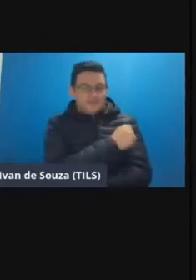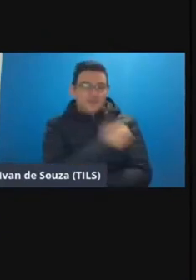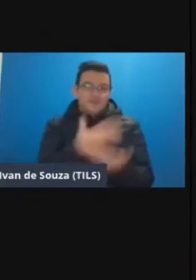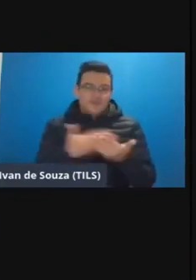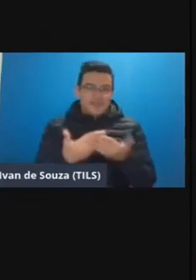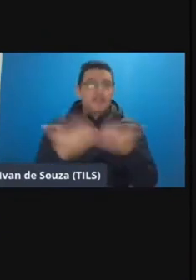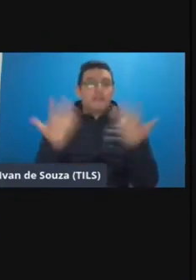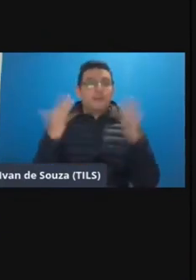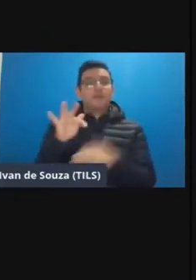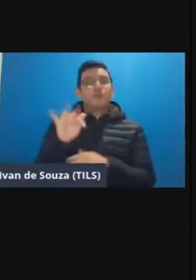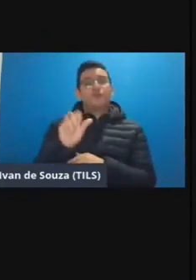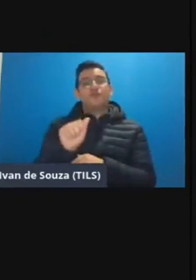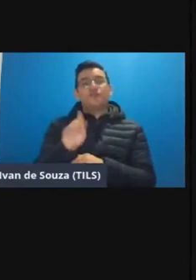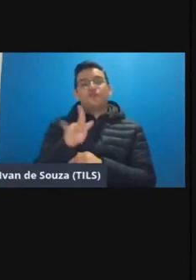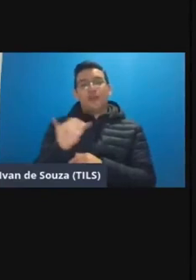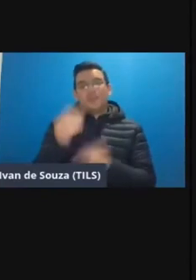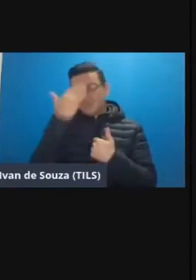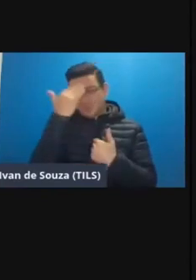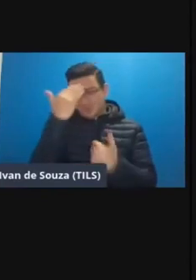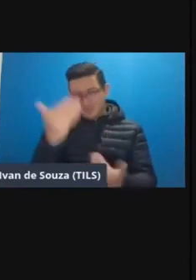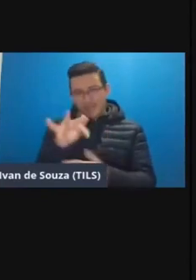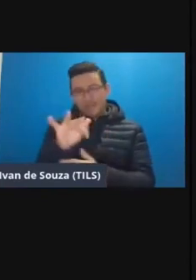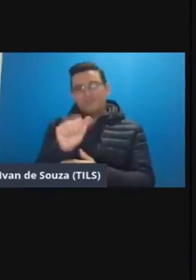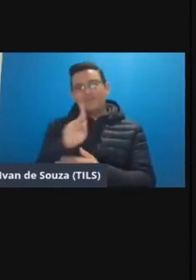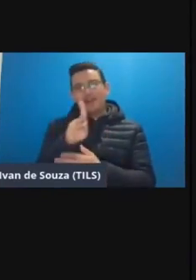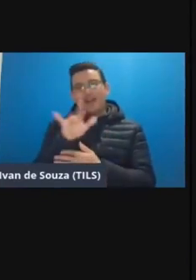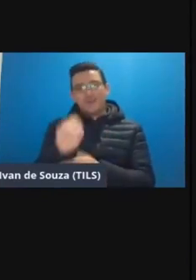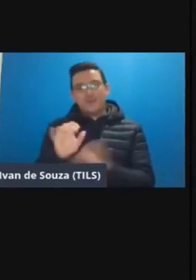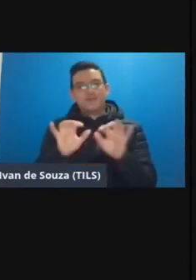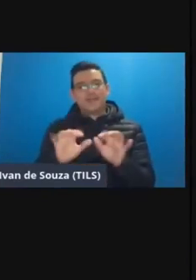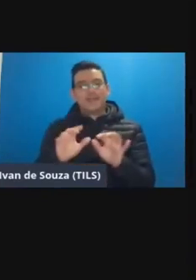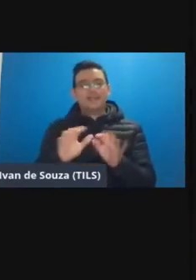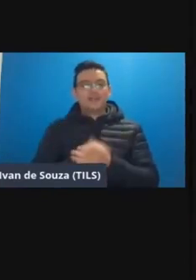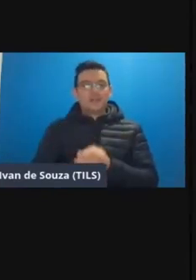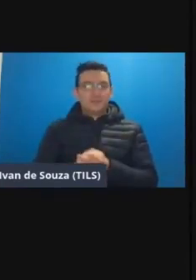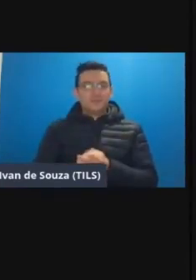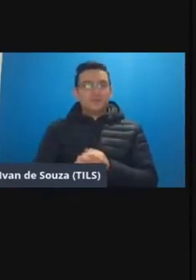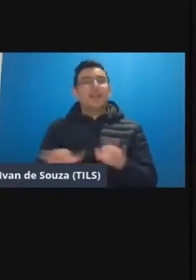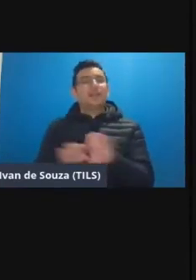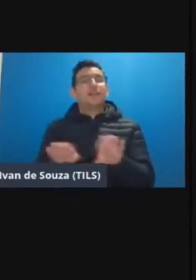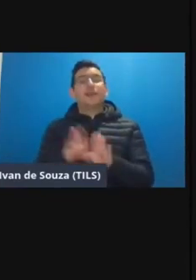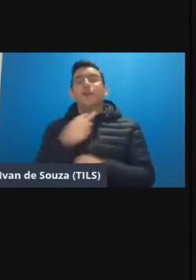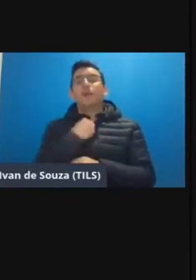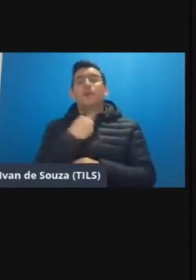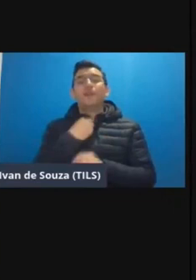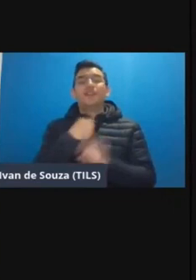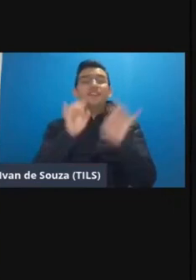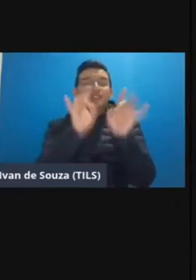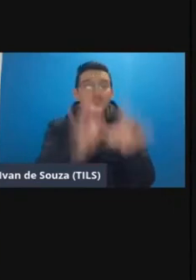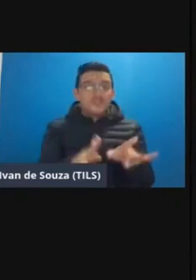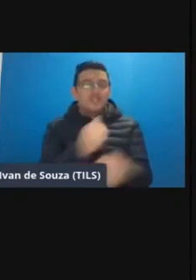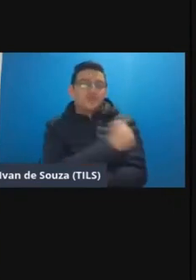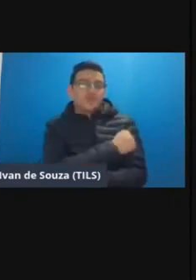aqui do Fábio Messa nosso muito obrigado Fábio e a gente pode desistir deles né